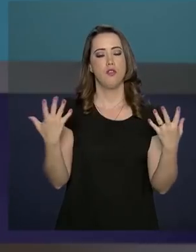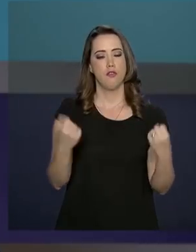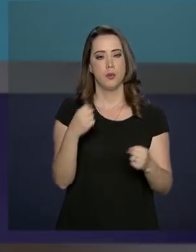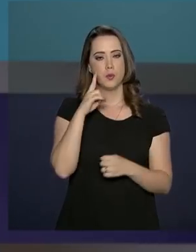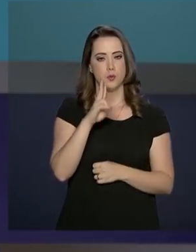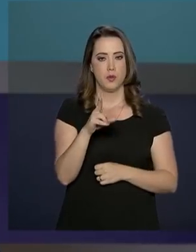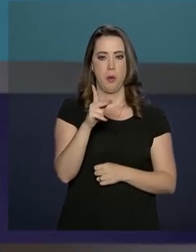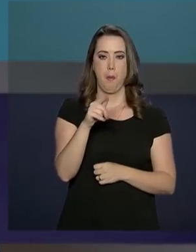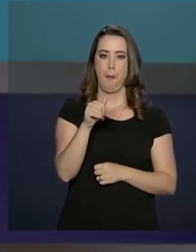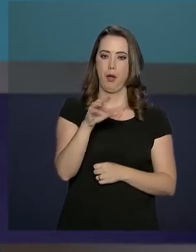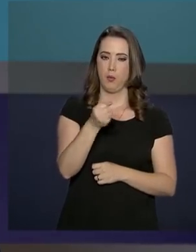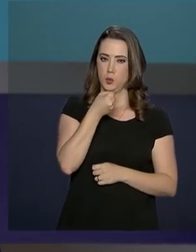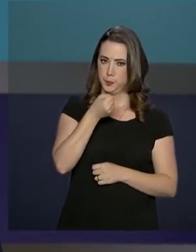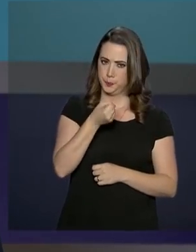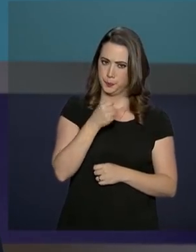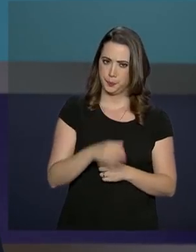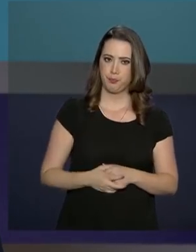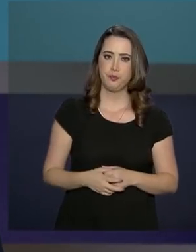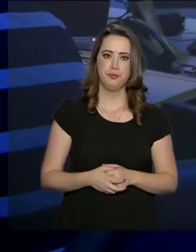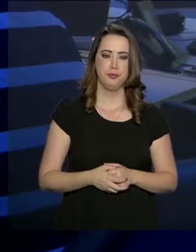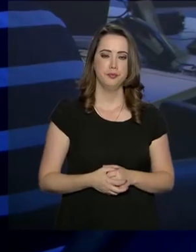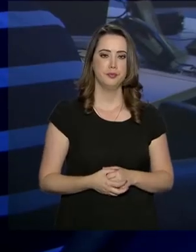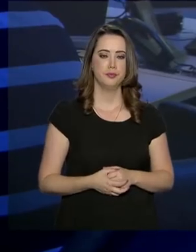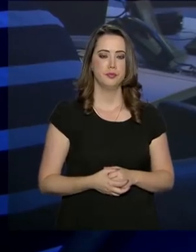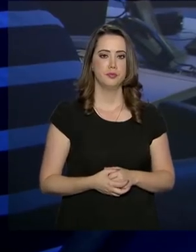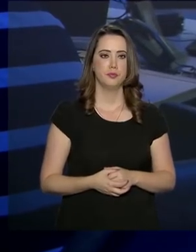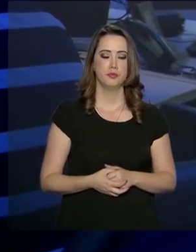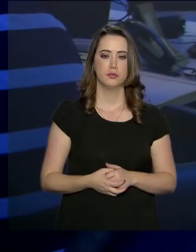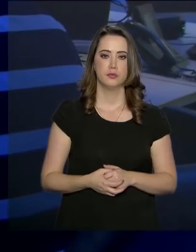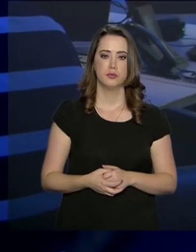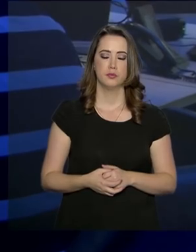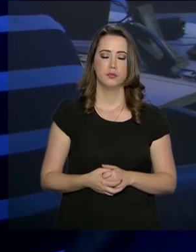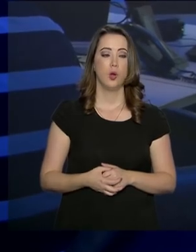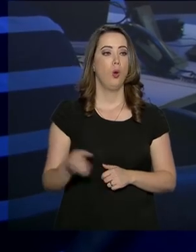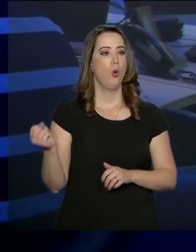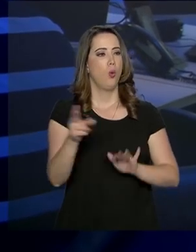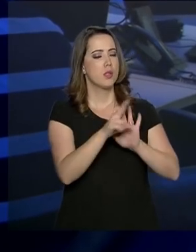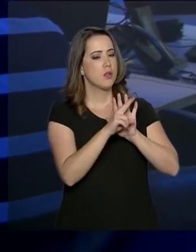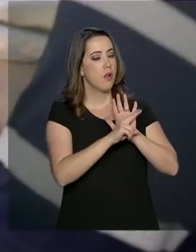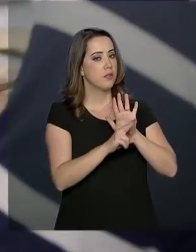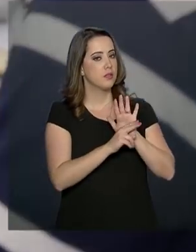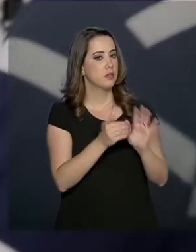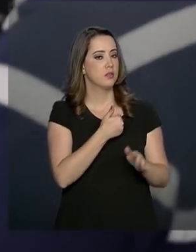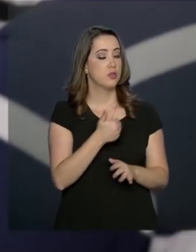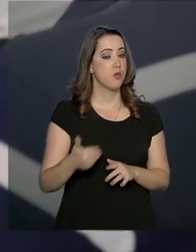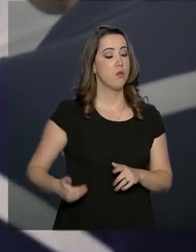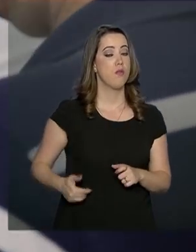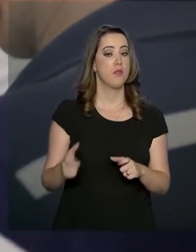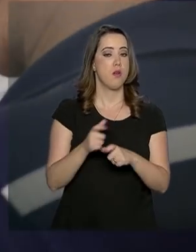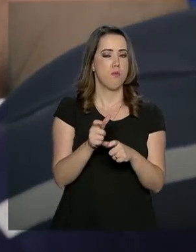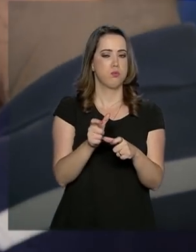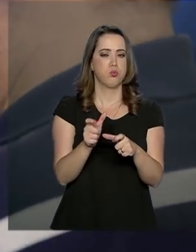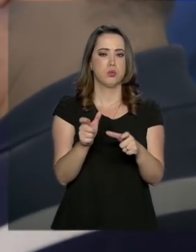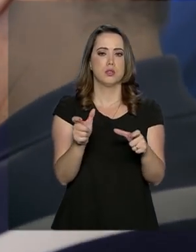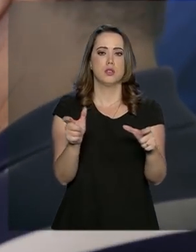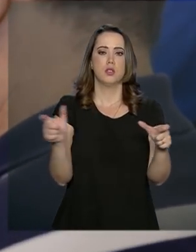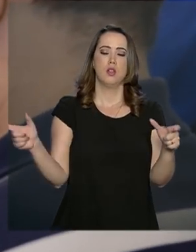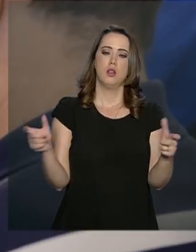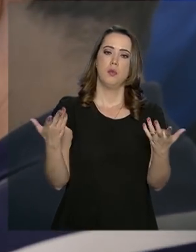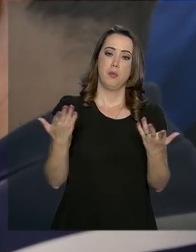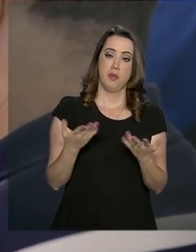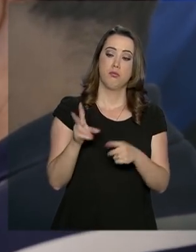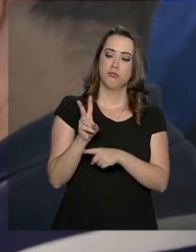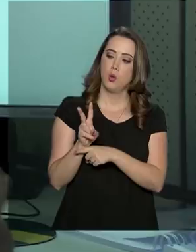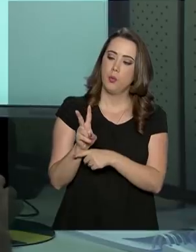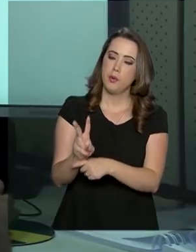na reportagem de Pablo Mundin. Com as novas regras, o governo quer ampliar e aperfeiçoar o mercado de